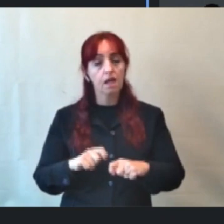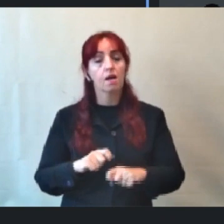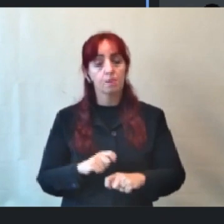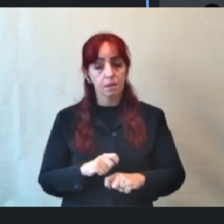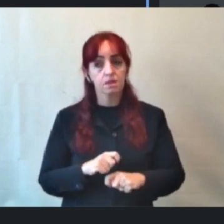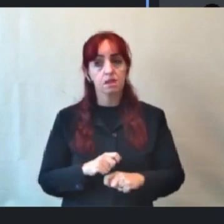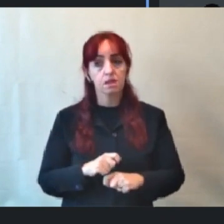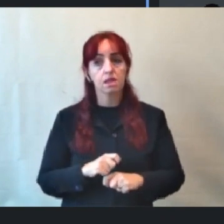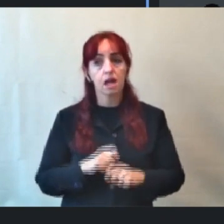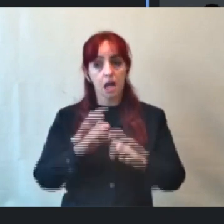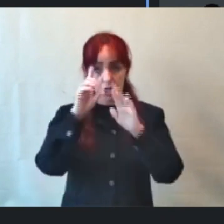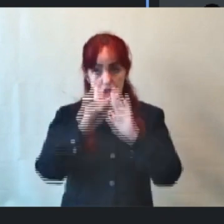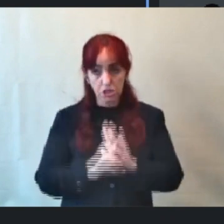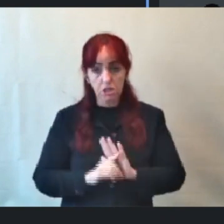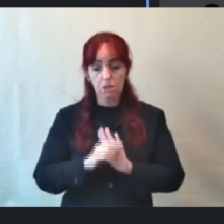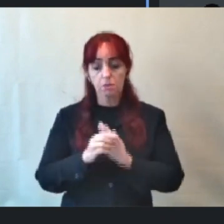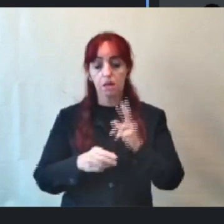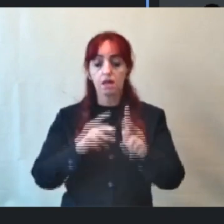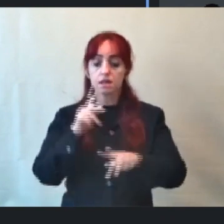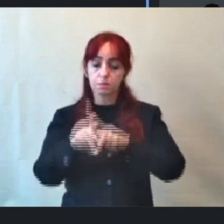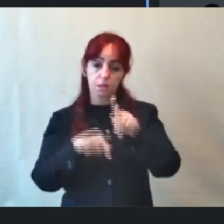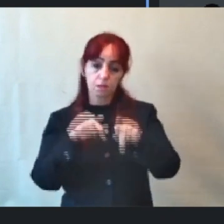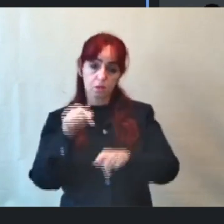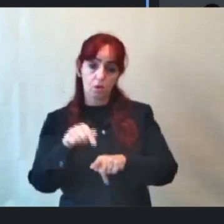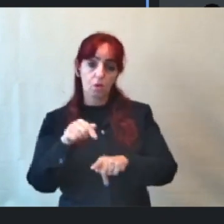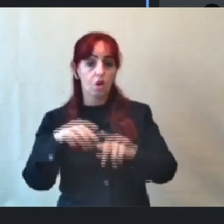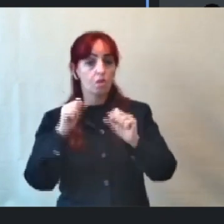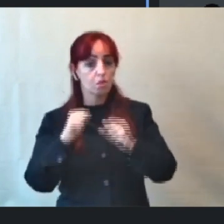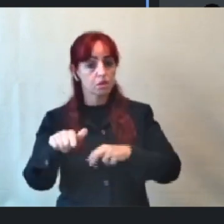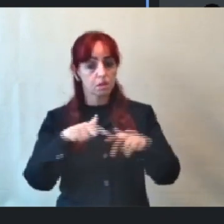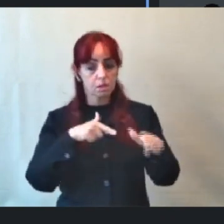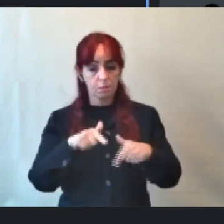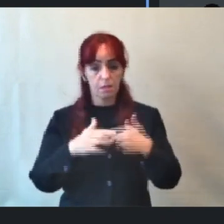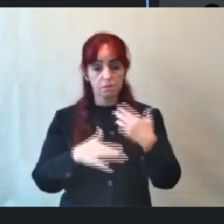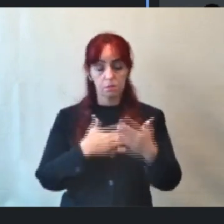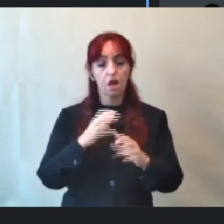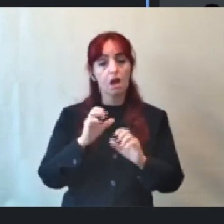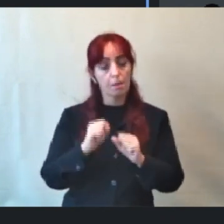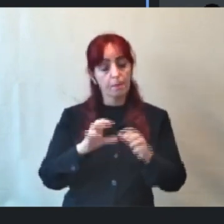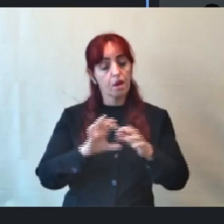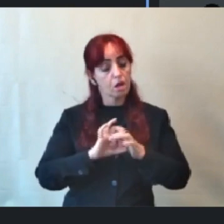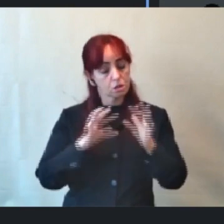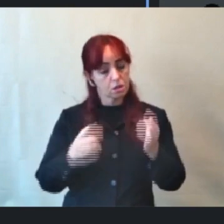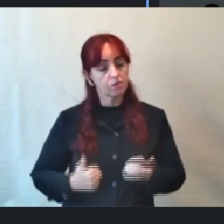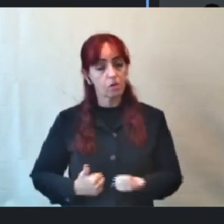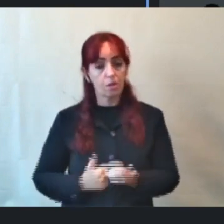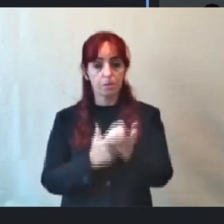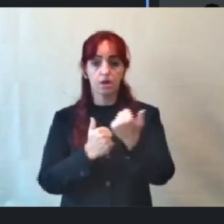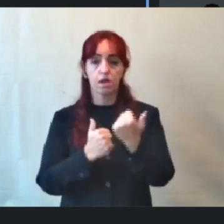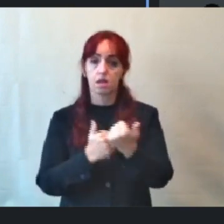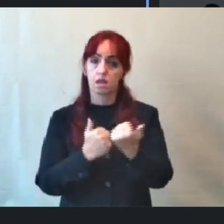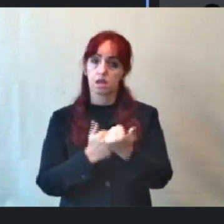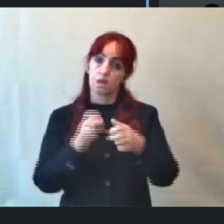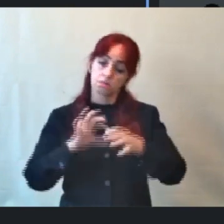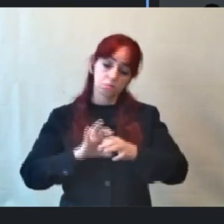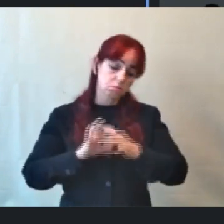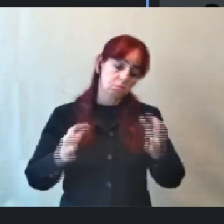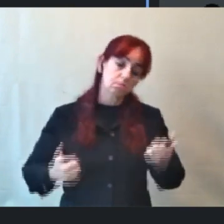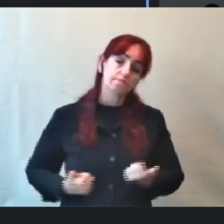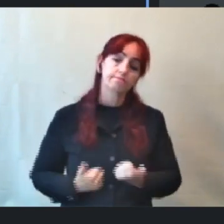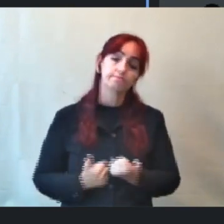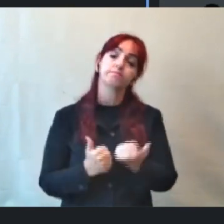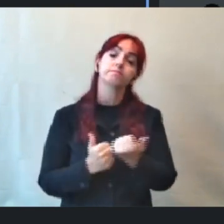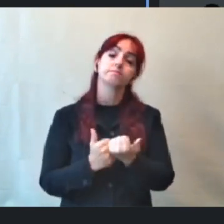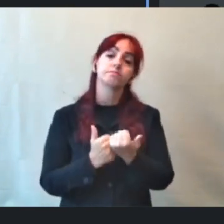dignas para essas pessoas poderem fazer seu trabalho. Eu posso contar com o meu apoio, eu me coloco à disposição,